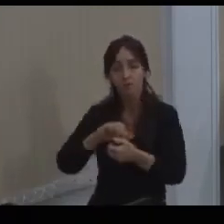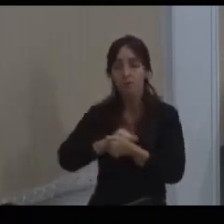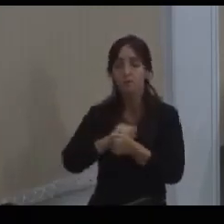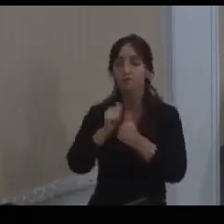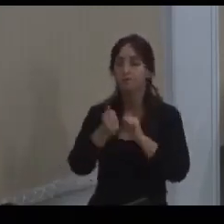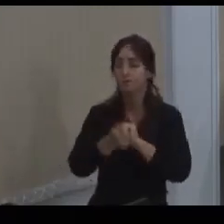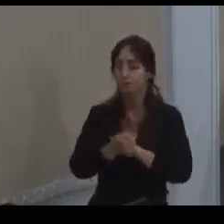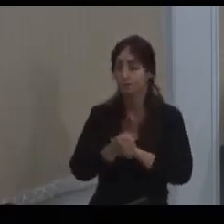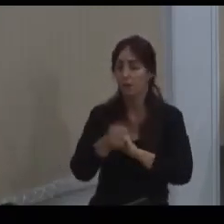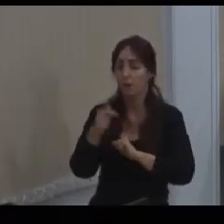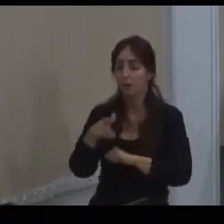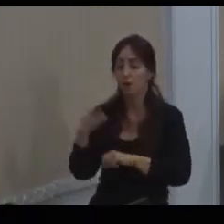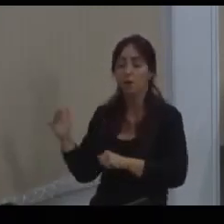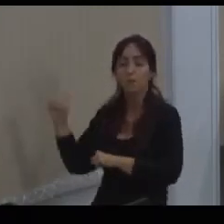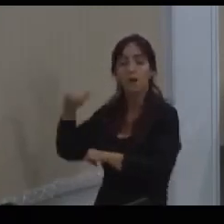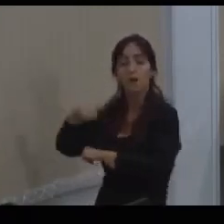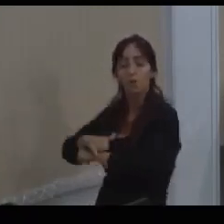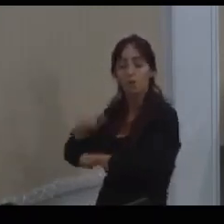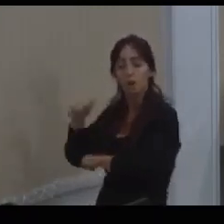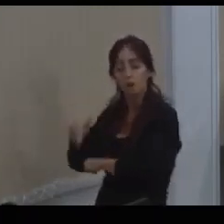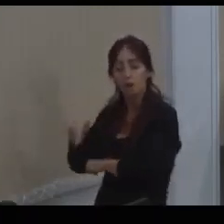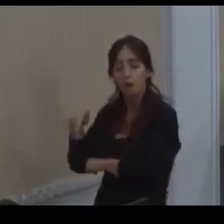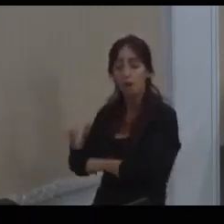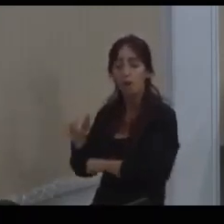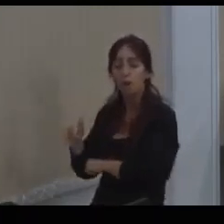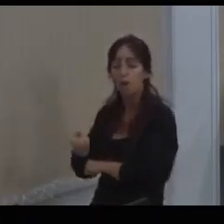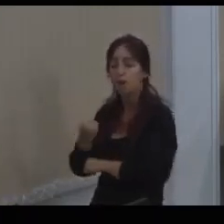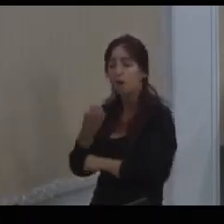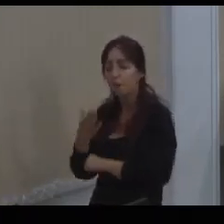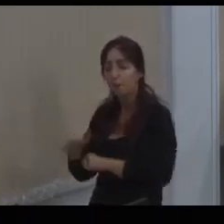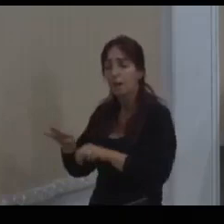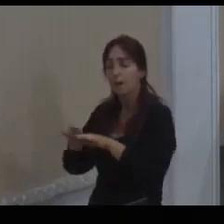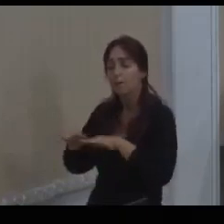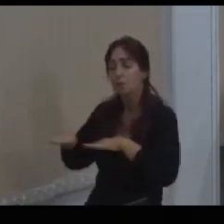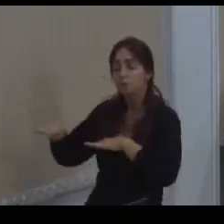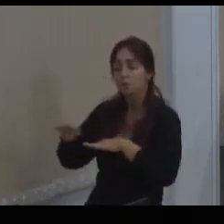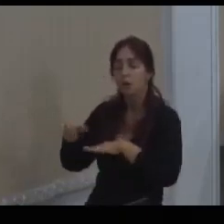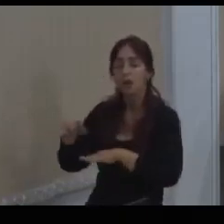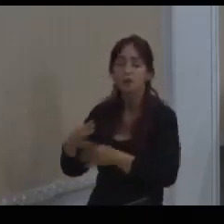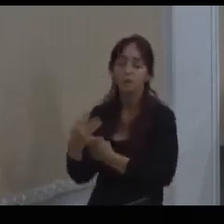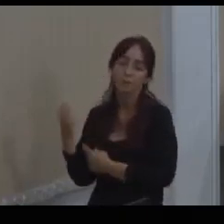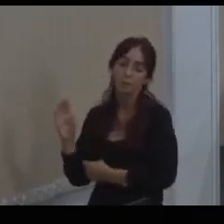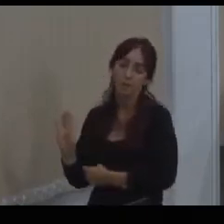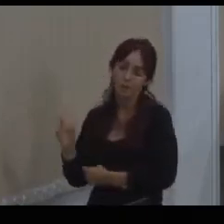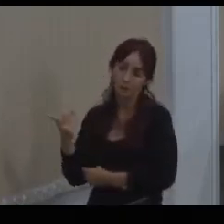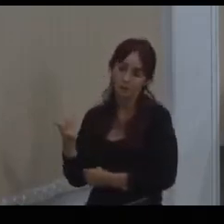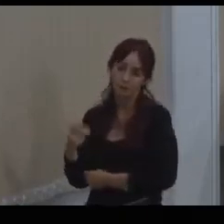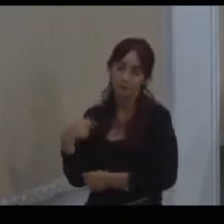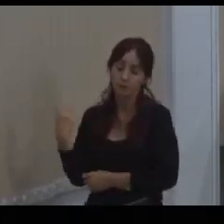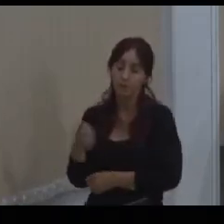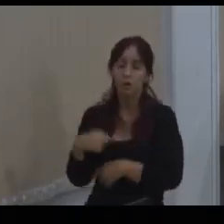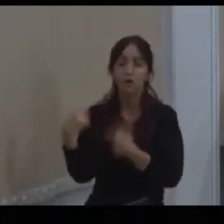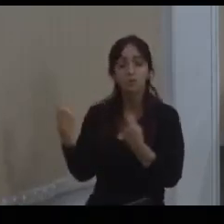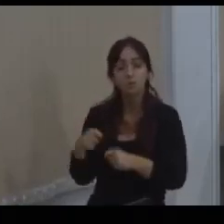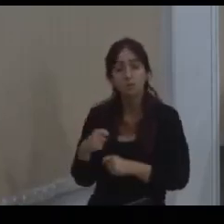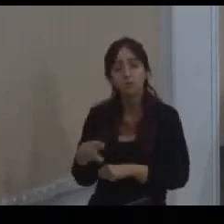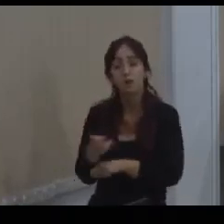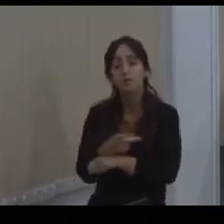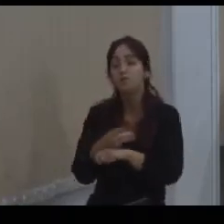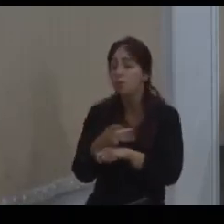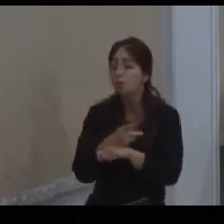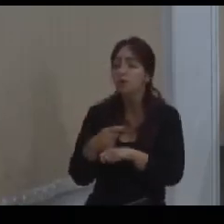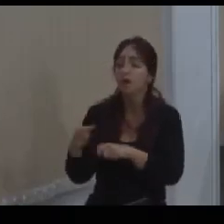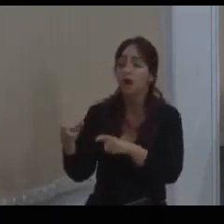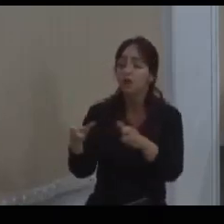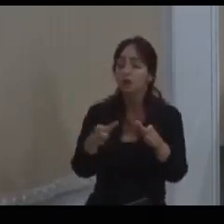Então, o aeroporto Carlos Pratos é um terreno muito bem posicionado dentro da cidade e nós precisamos procurar terrenos